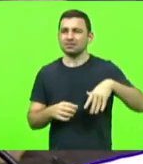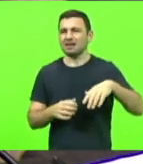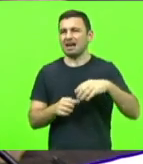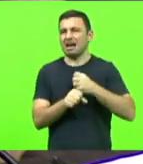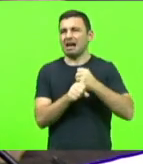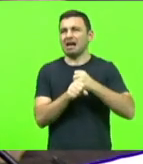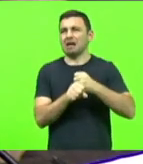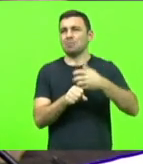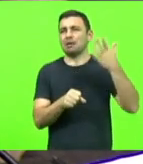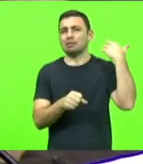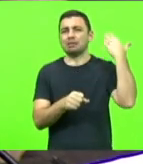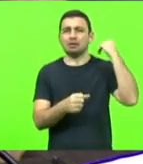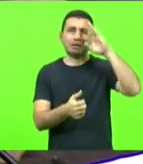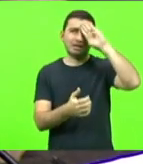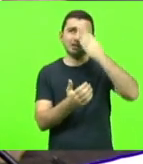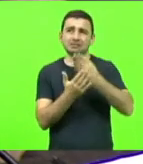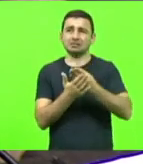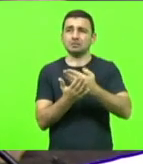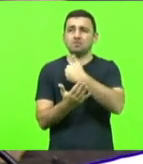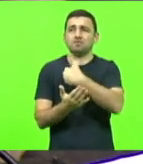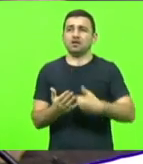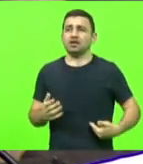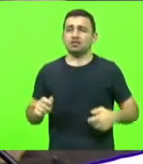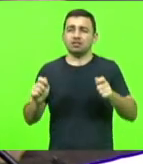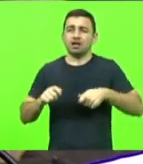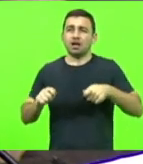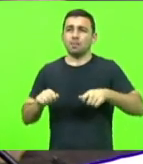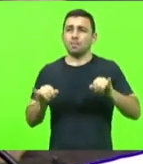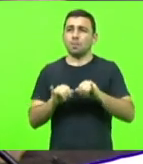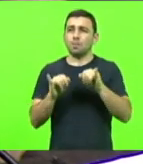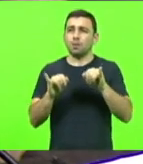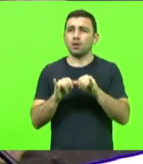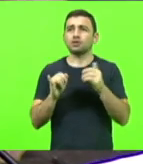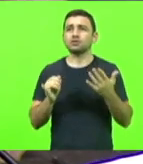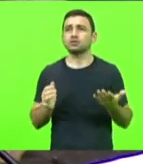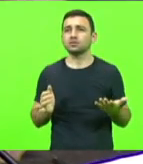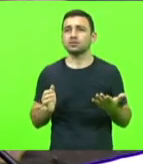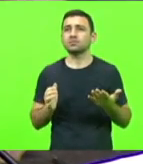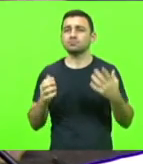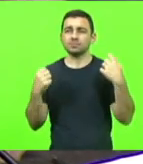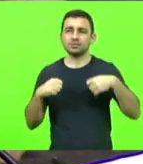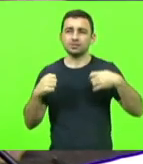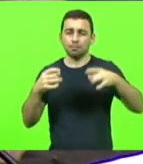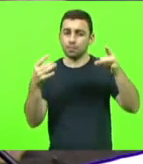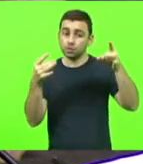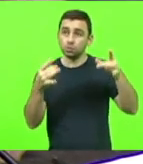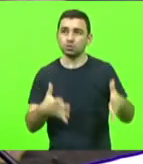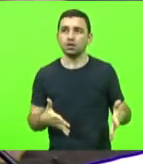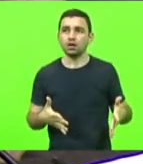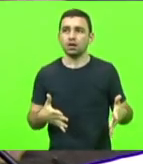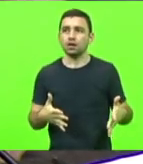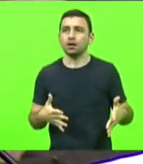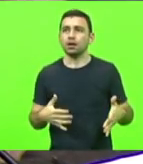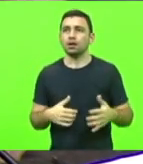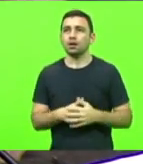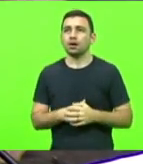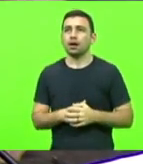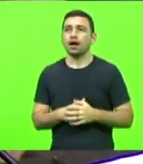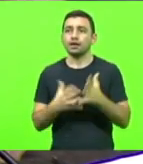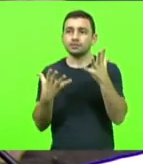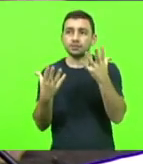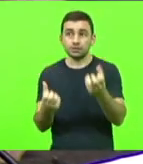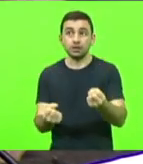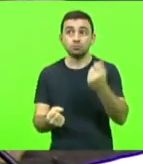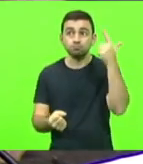onde se acreditava que o Estado podia fazer essas bobagens aí, enfim, temos que largar essas ideias e aderir aquilo que fez sucesso